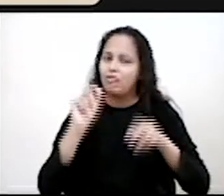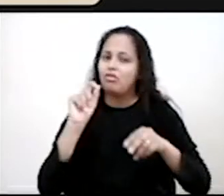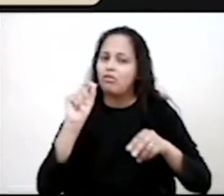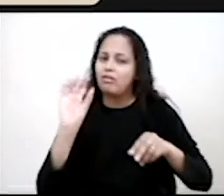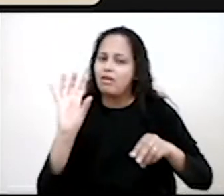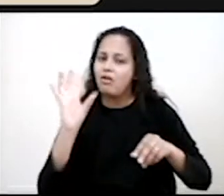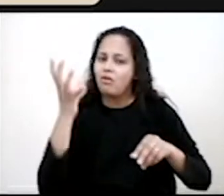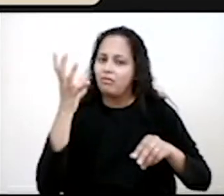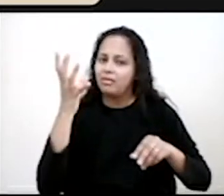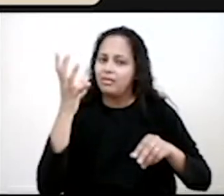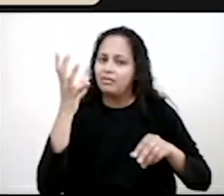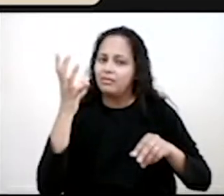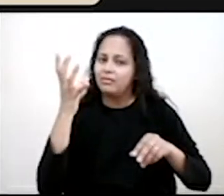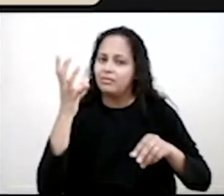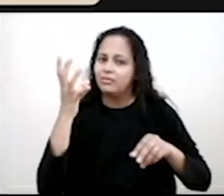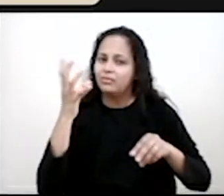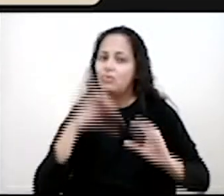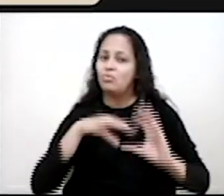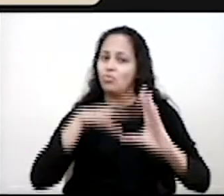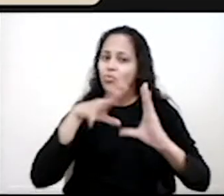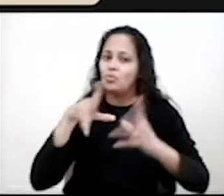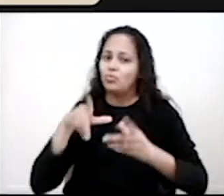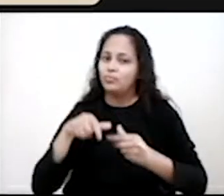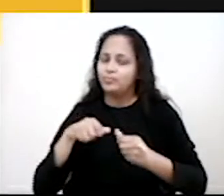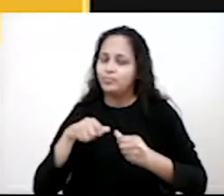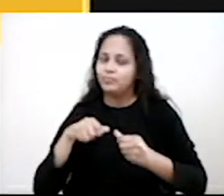sobre o que está acontecendo ao nosso redor.